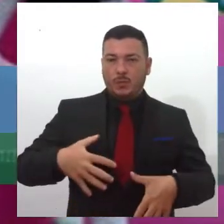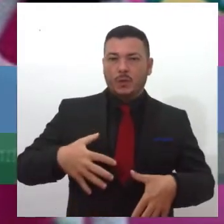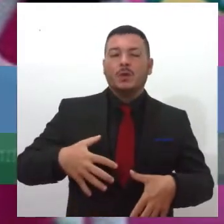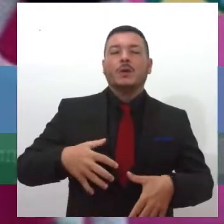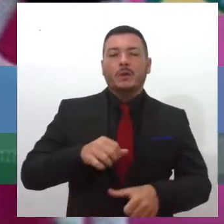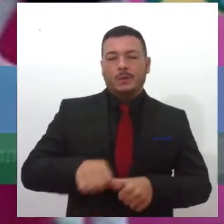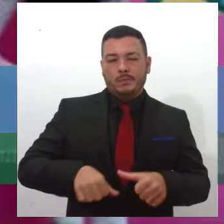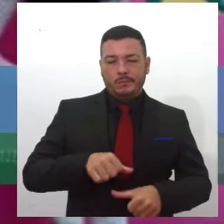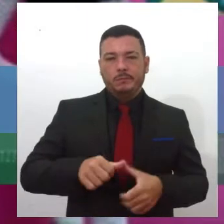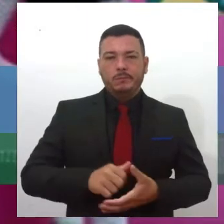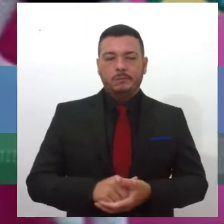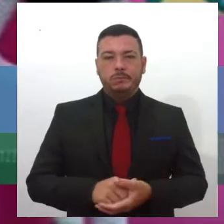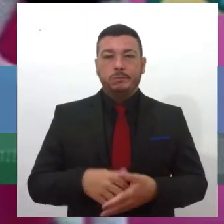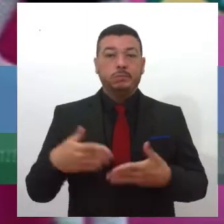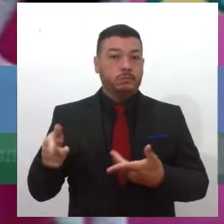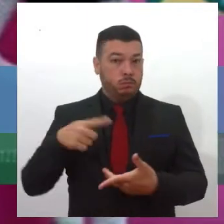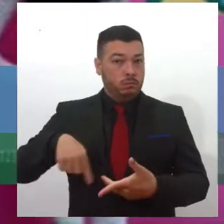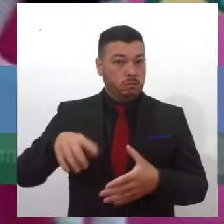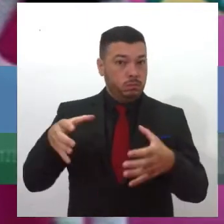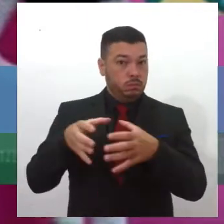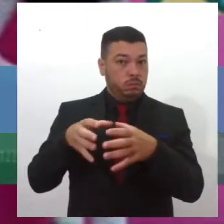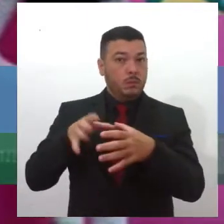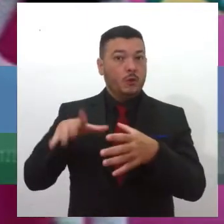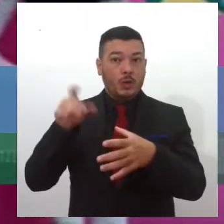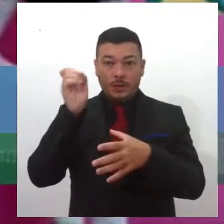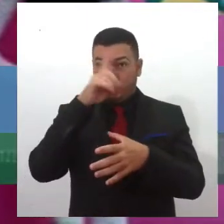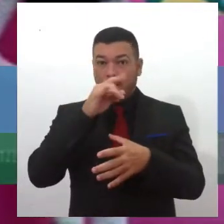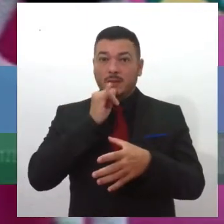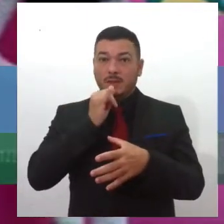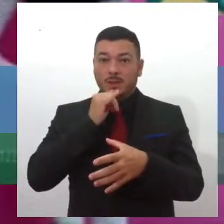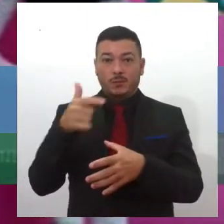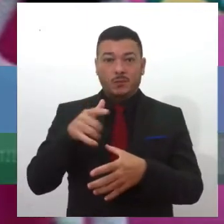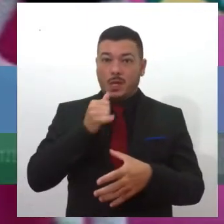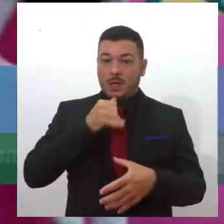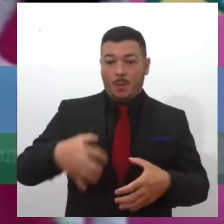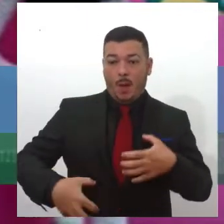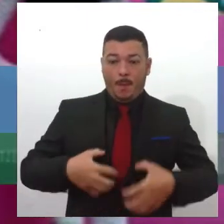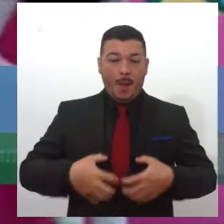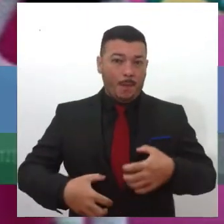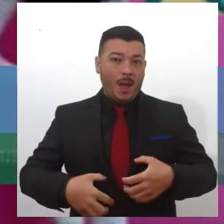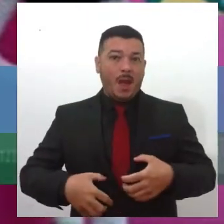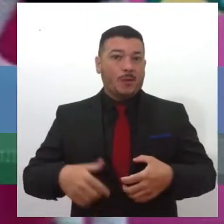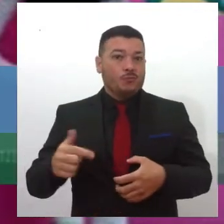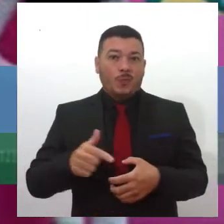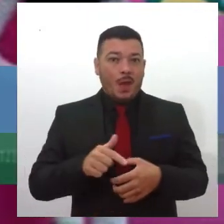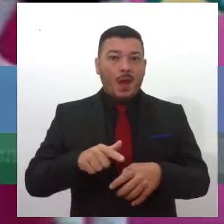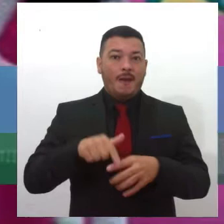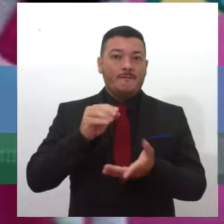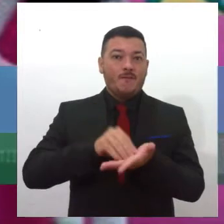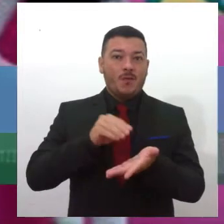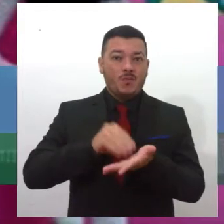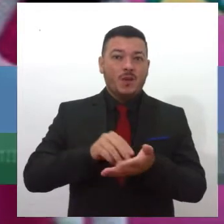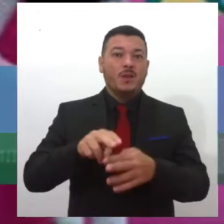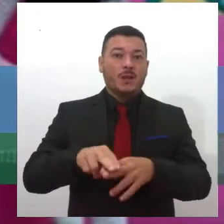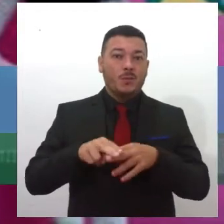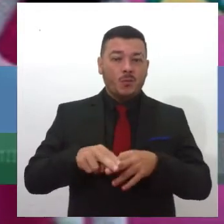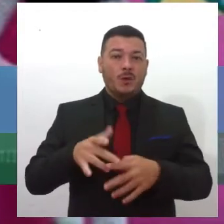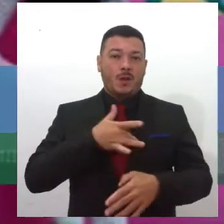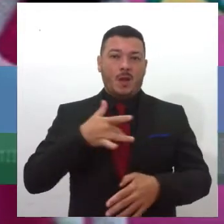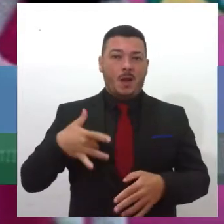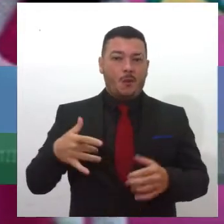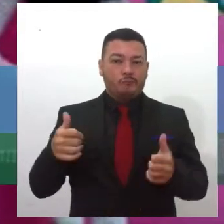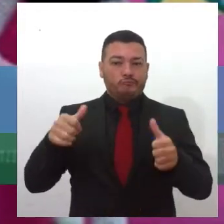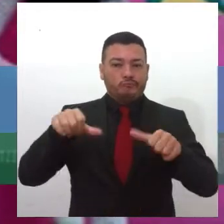que já tem uma grande dificuldade por muitas vezes não terem o órgão, tecido que ela necessita, né, não ter